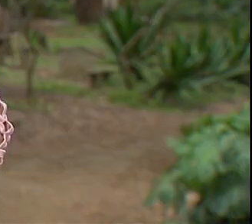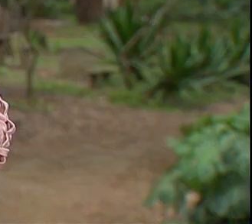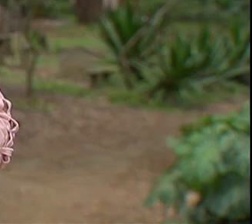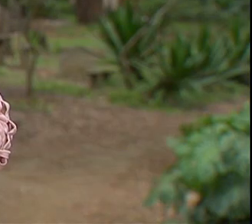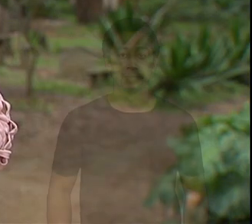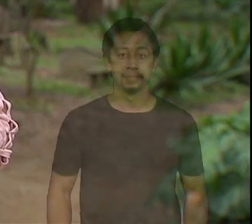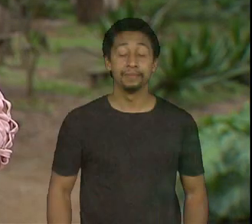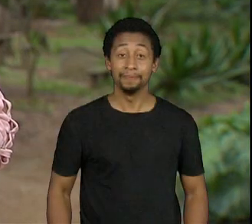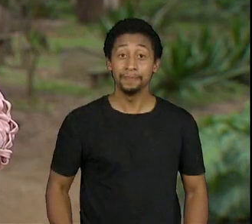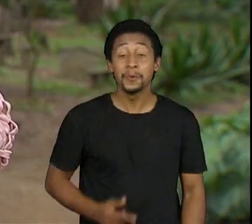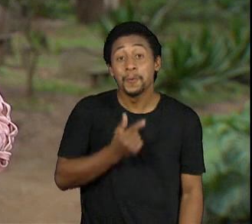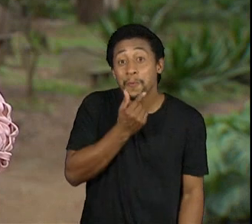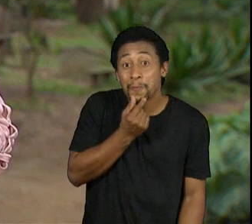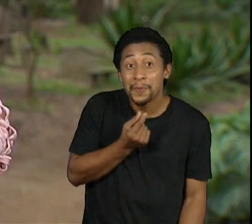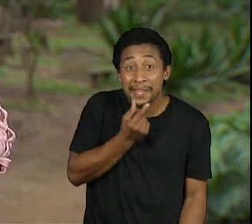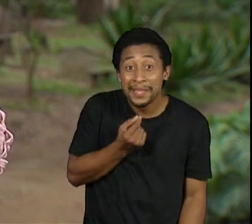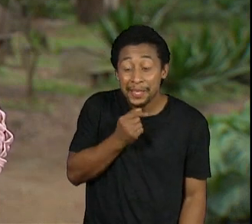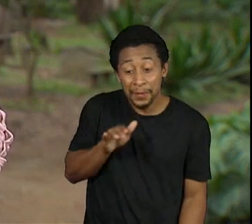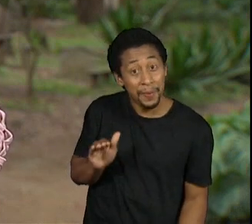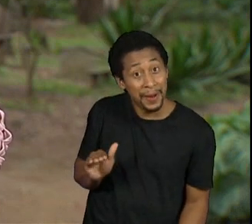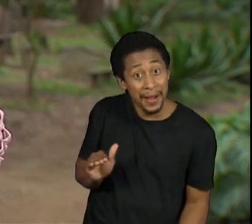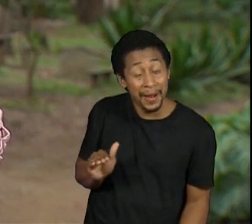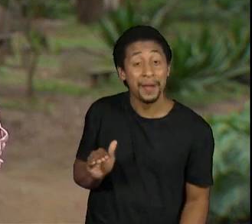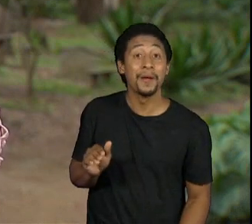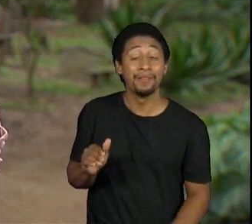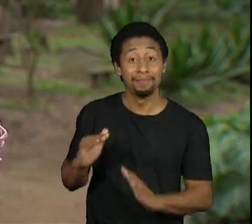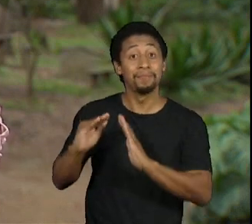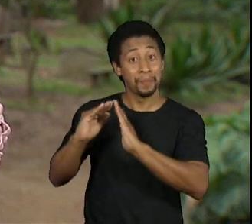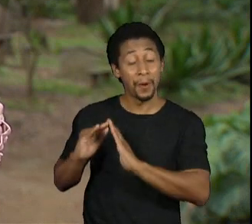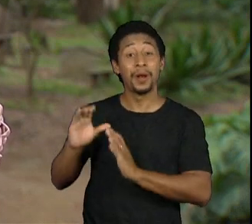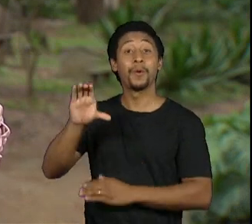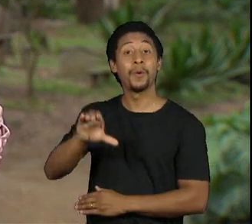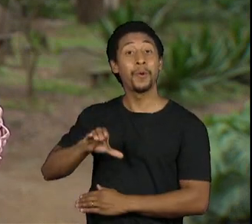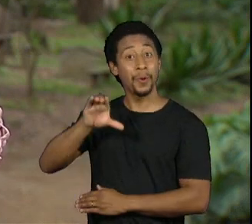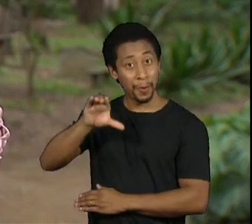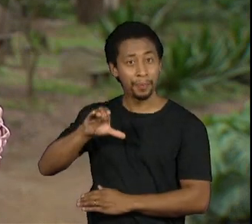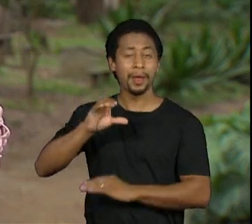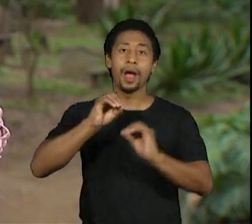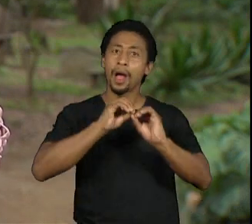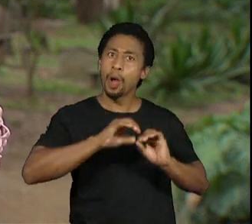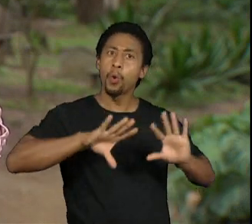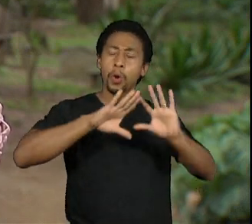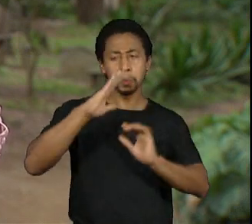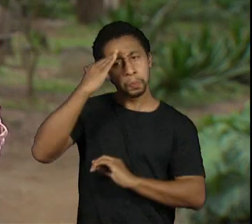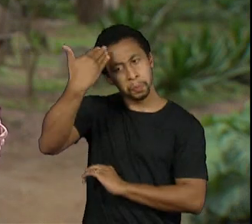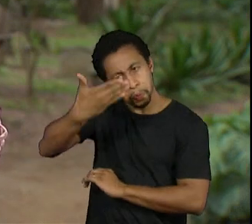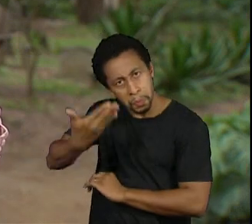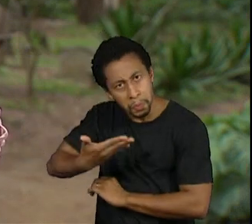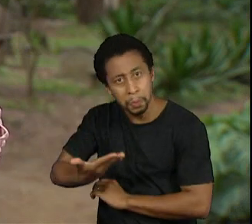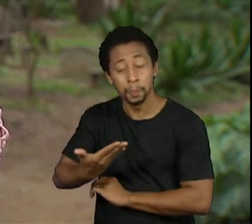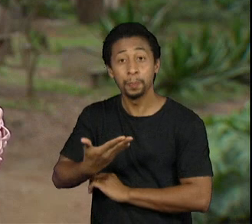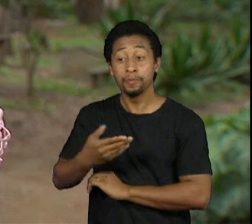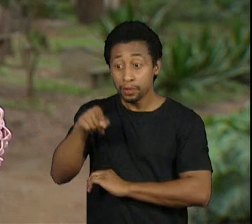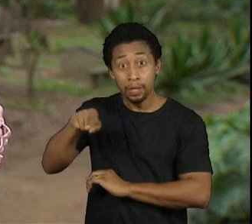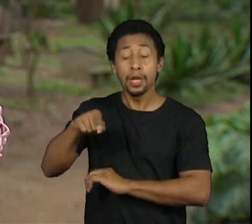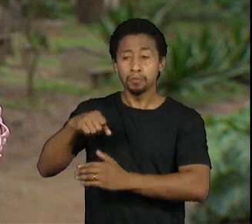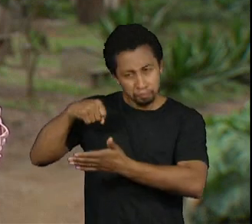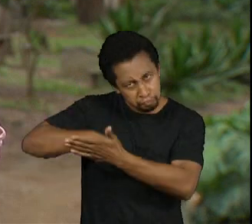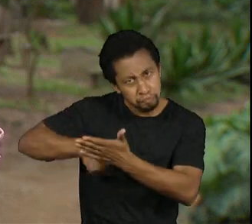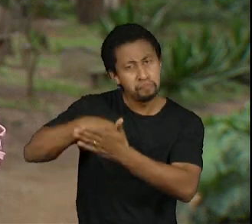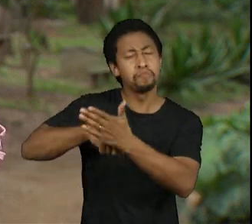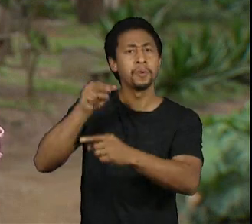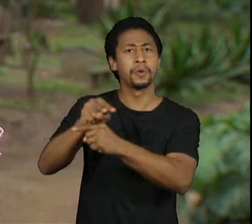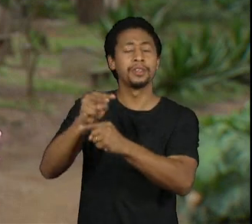Um menino colombiano foi homenageado pela ONU, Organização das Nações Unidas, por defender os animais, as